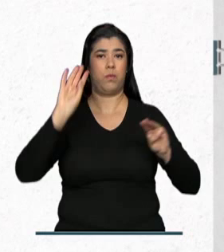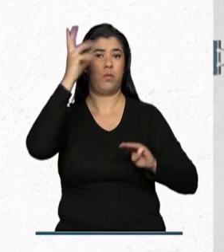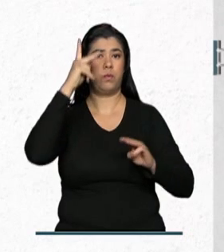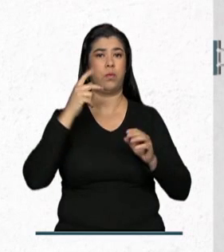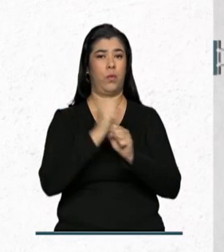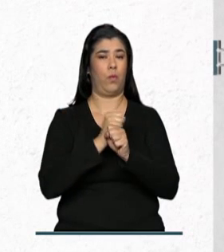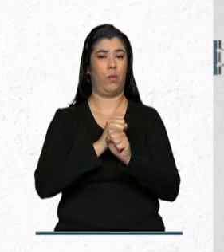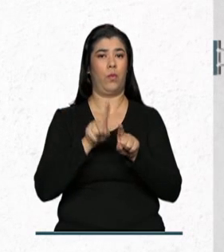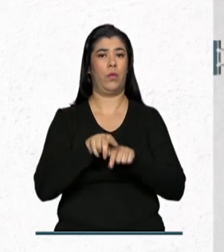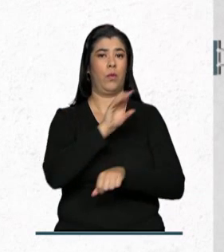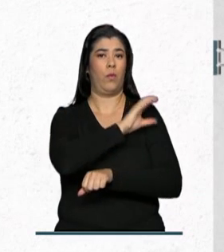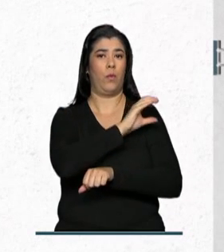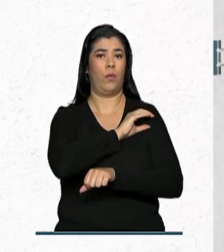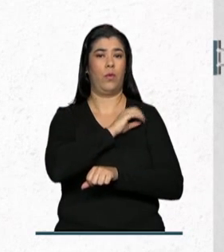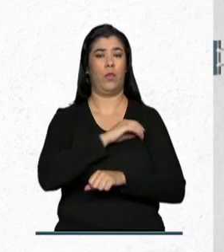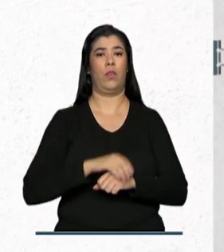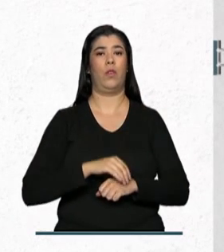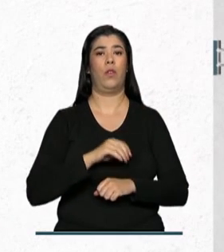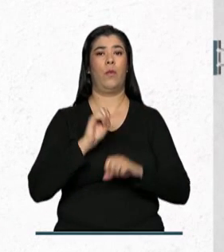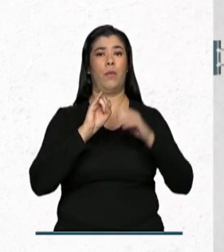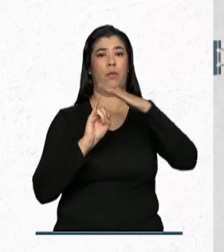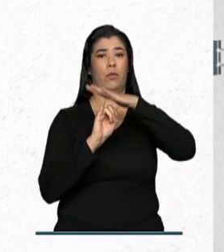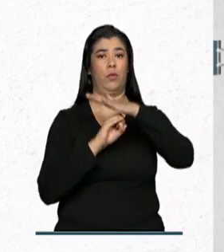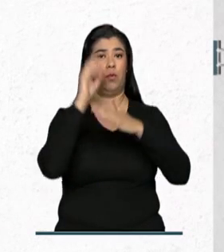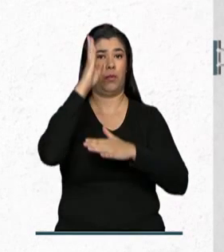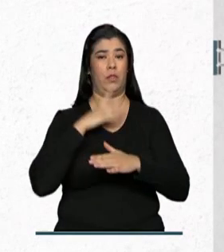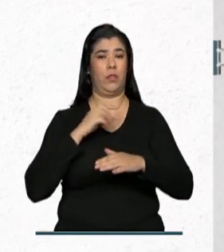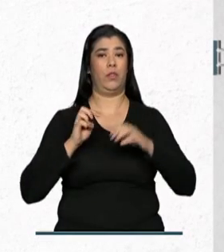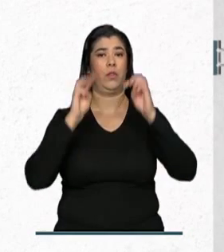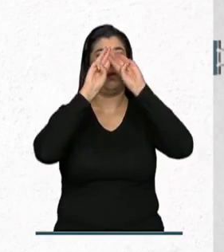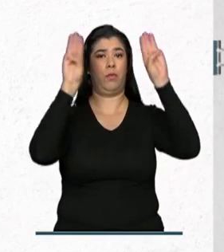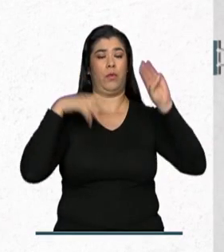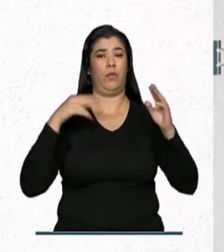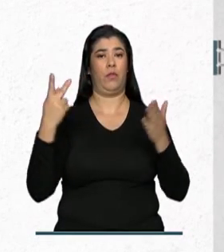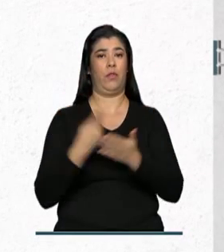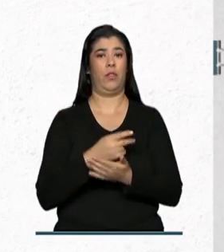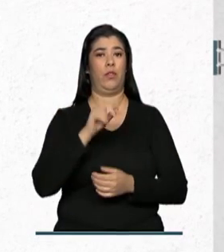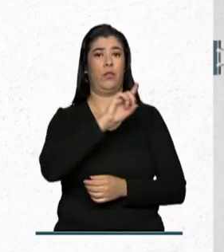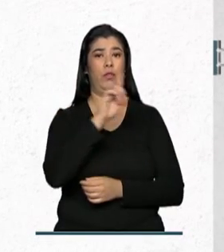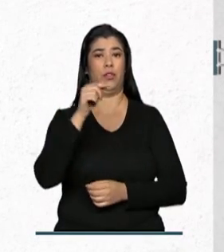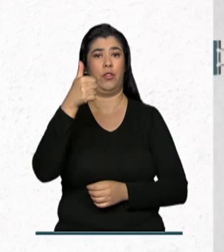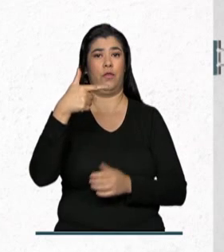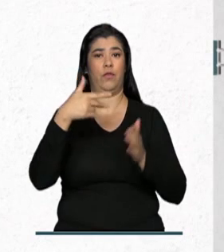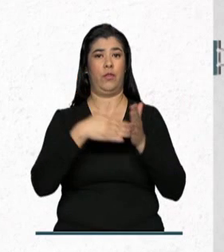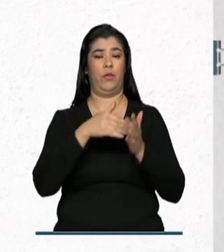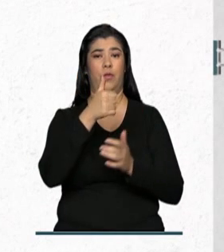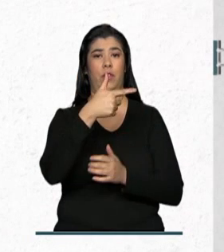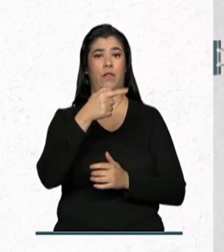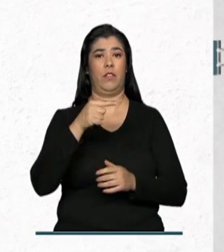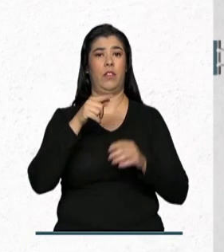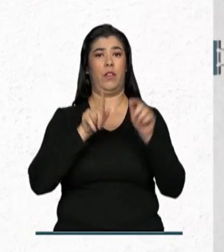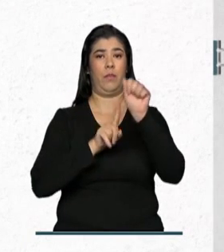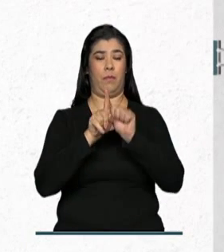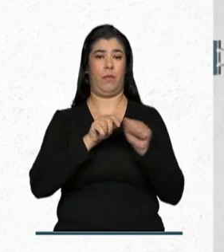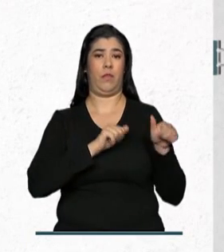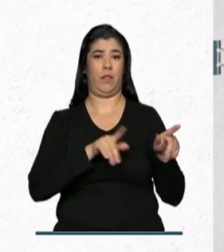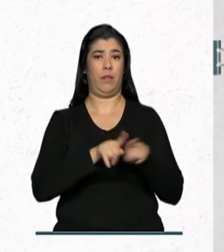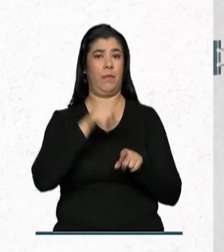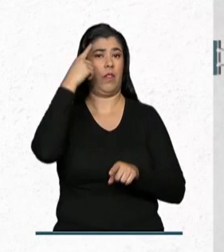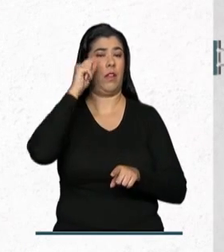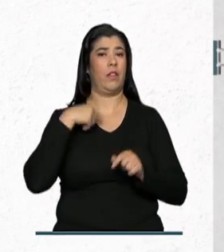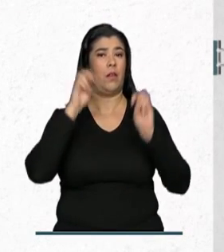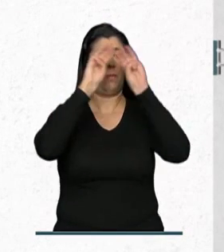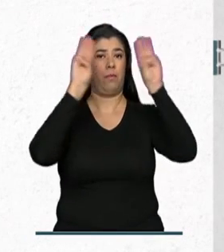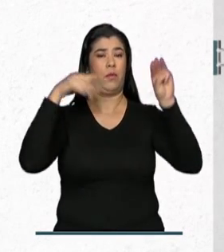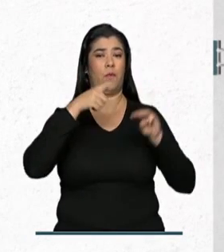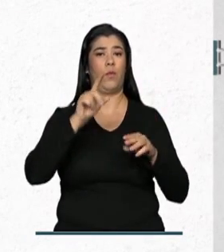coordenada pelo Instituto Brasileiro de Museus, que irá ocorrer entre os dias 21 e 27 de setembro. A ideia é que museus e outras